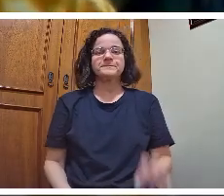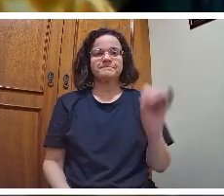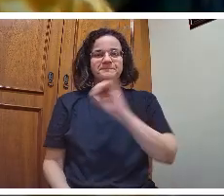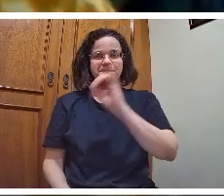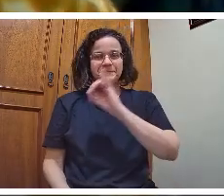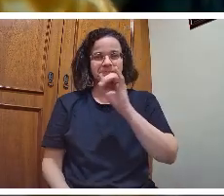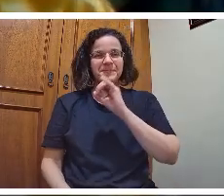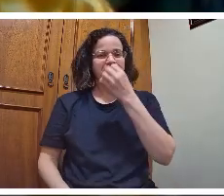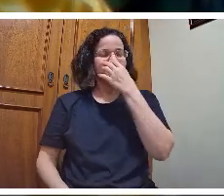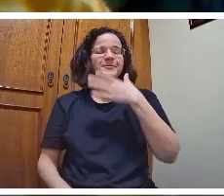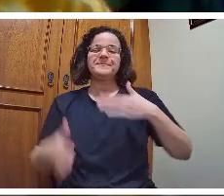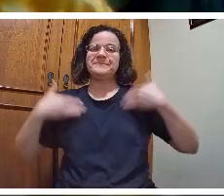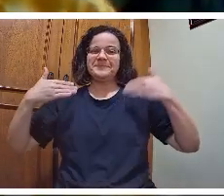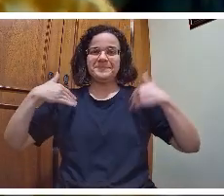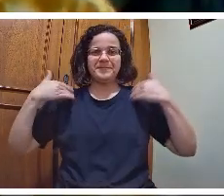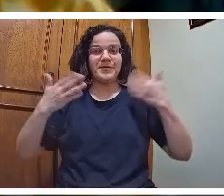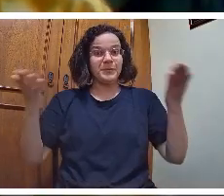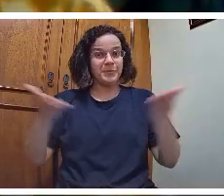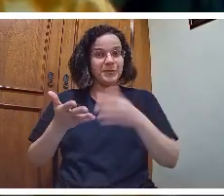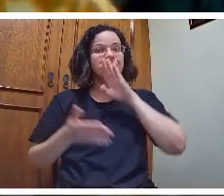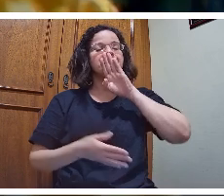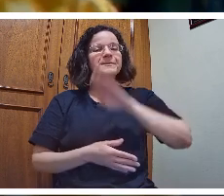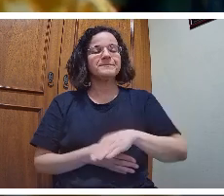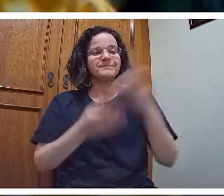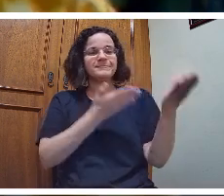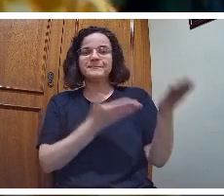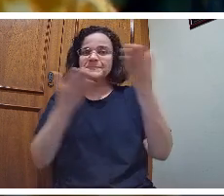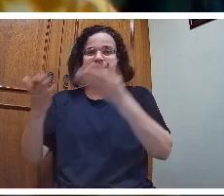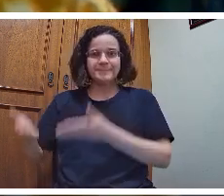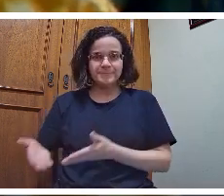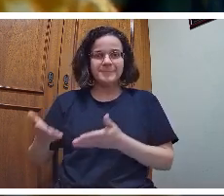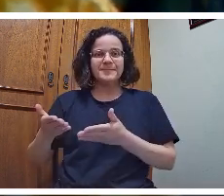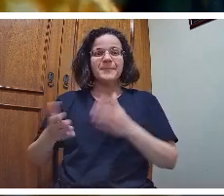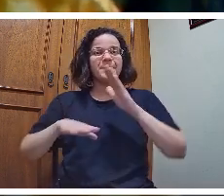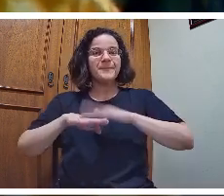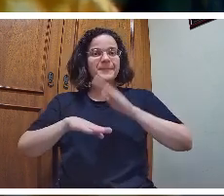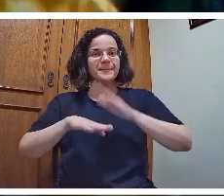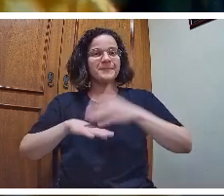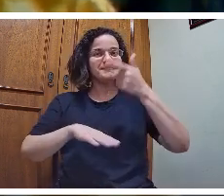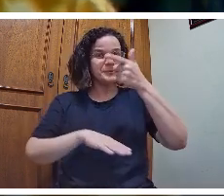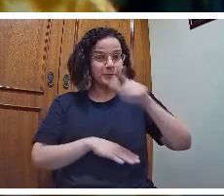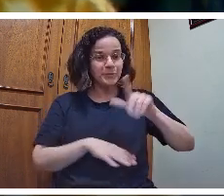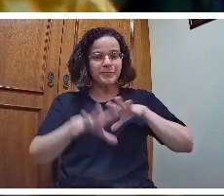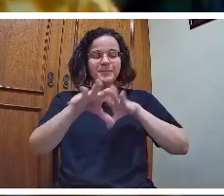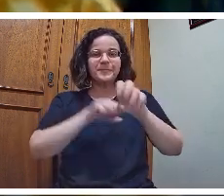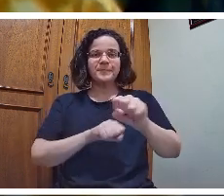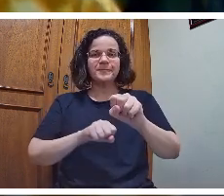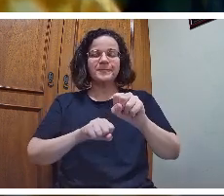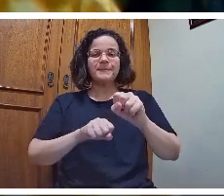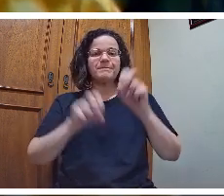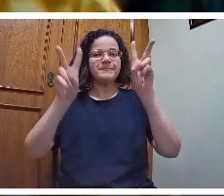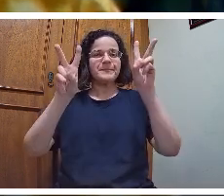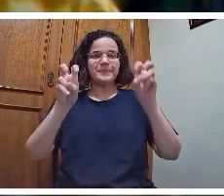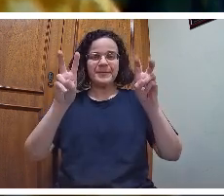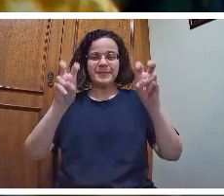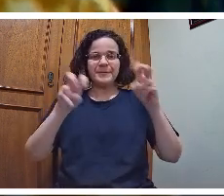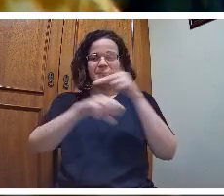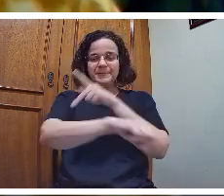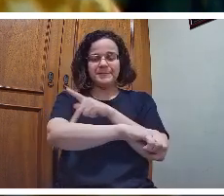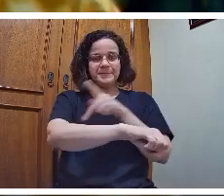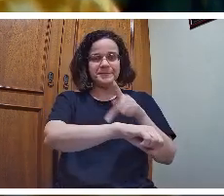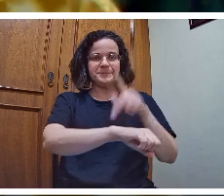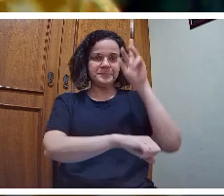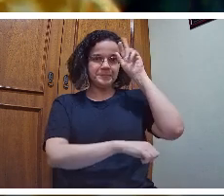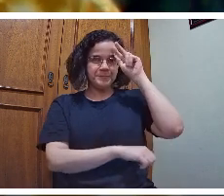Olá, é com grande alegria que na tarde de hoje recebemos para mais uma formação com a temática da